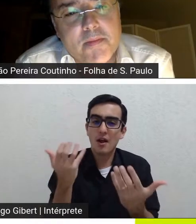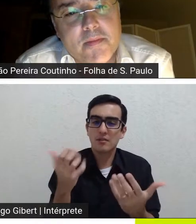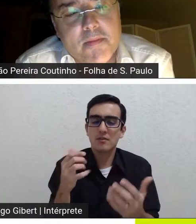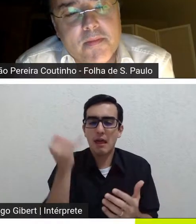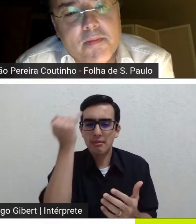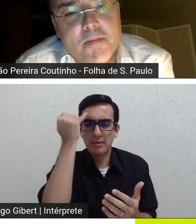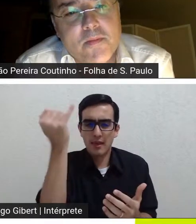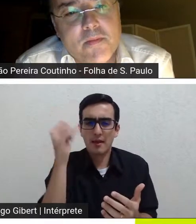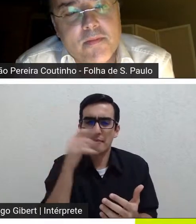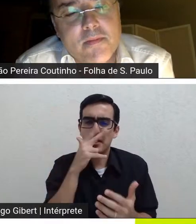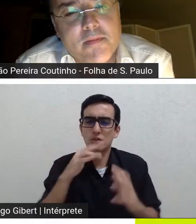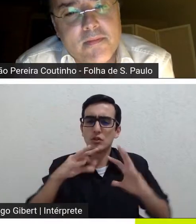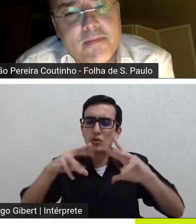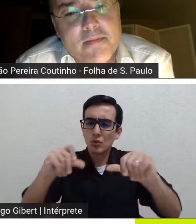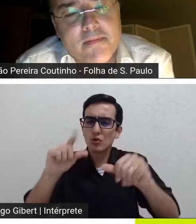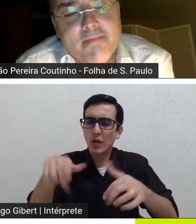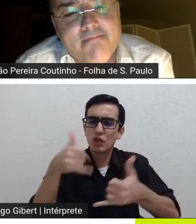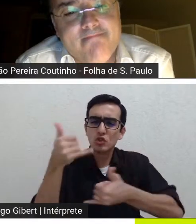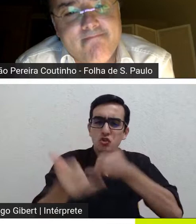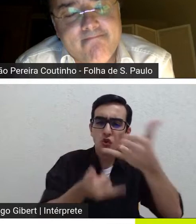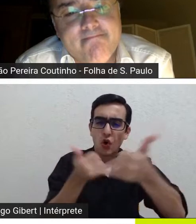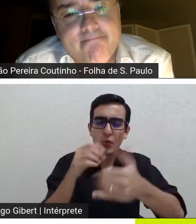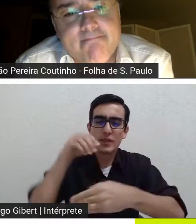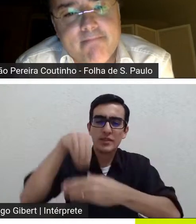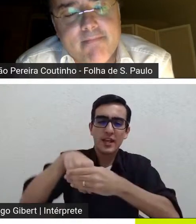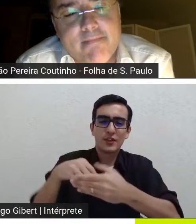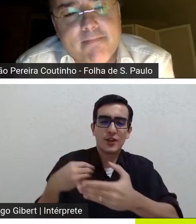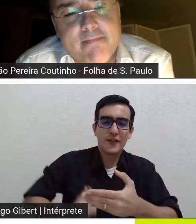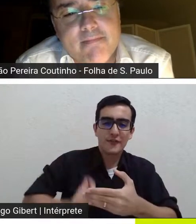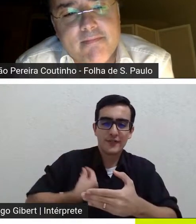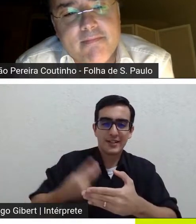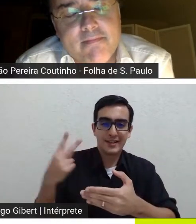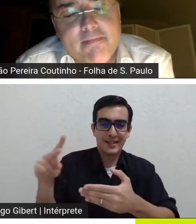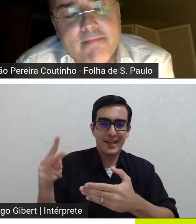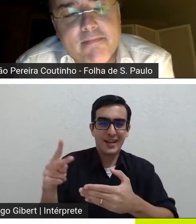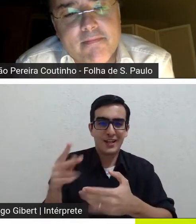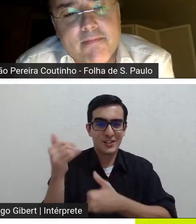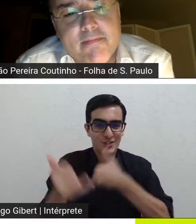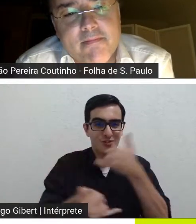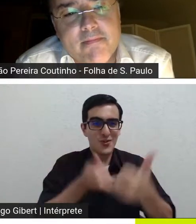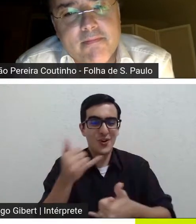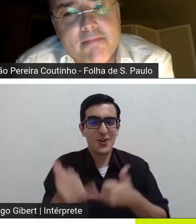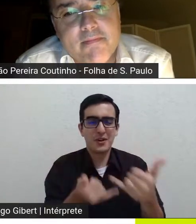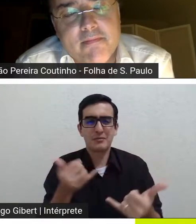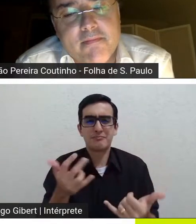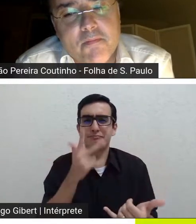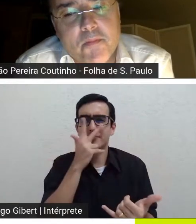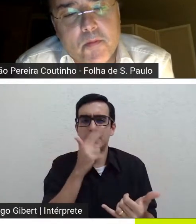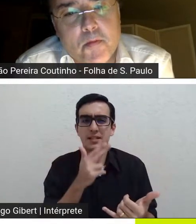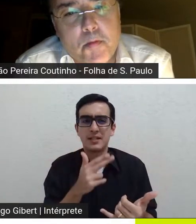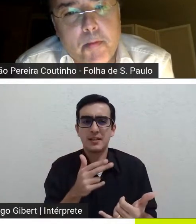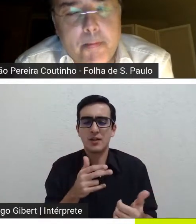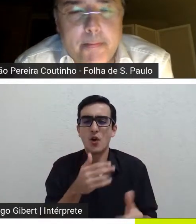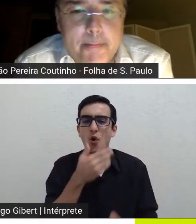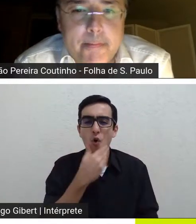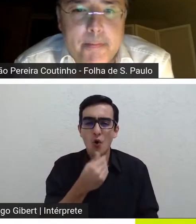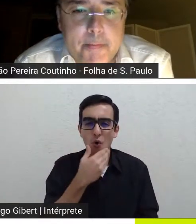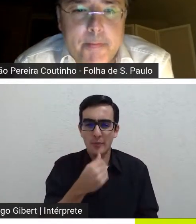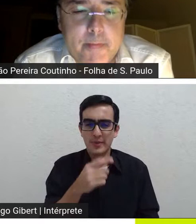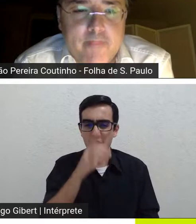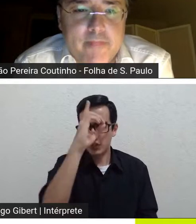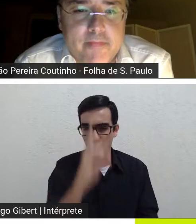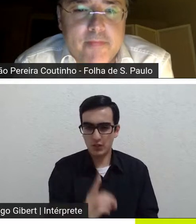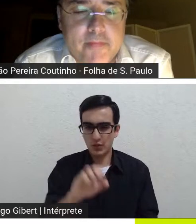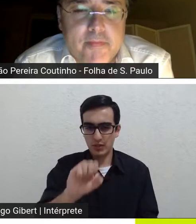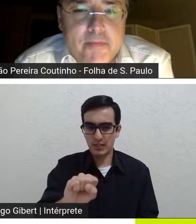tudo é um jogo para esses jogadores né mas não é à toa que os irmãos safad colocam o Kevin